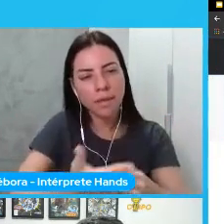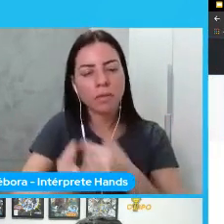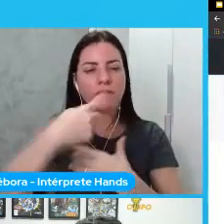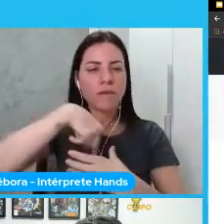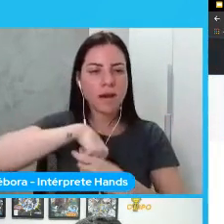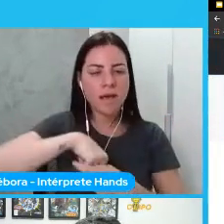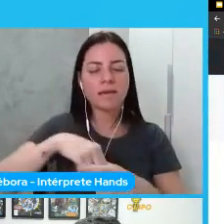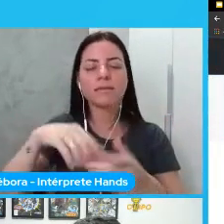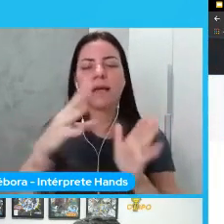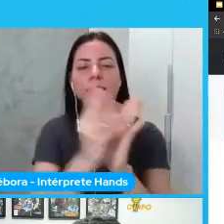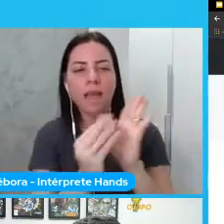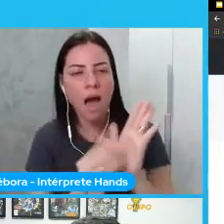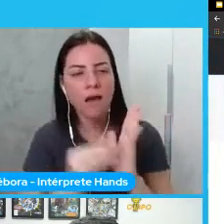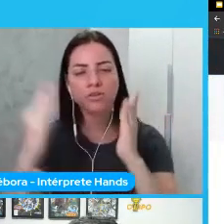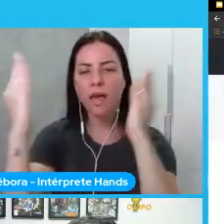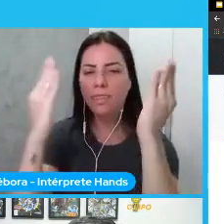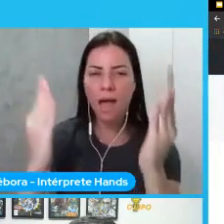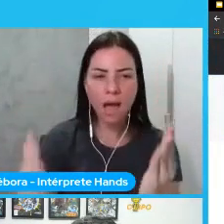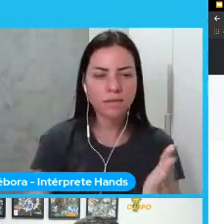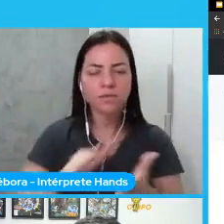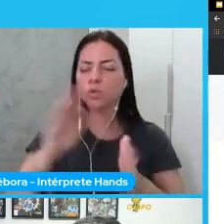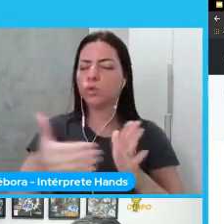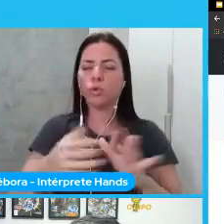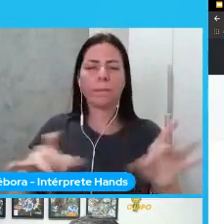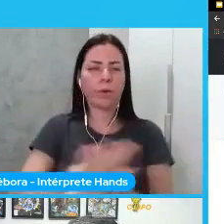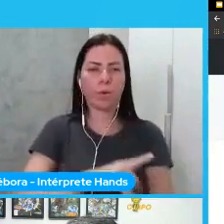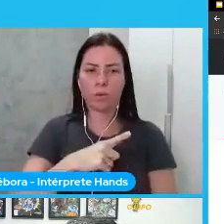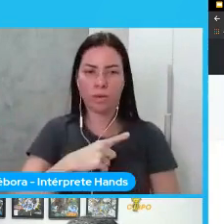análise de dados tem tudo aqui tá